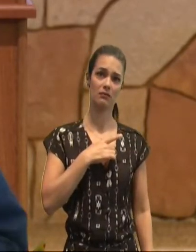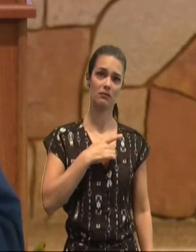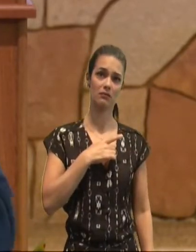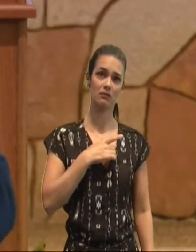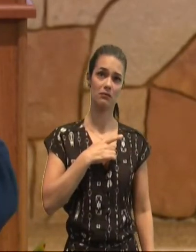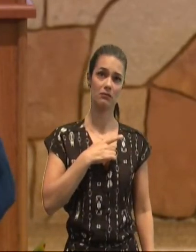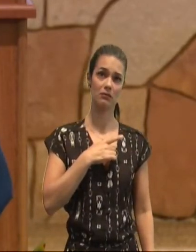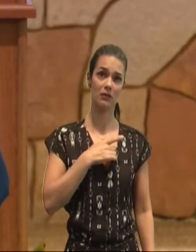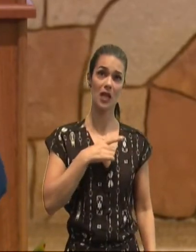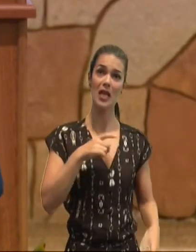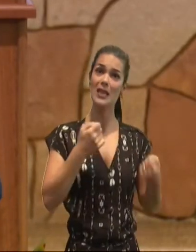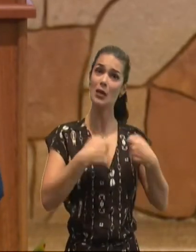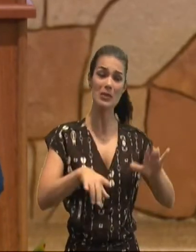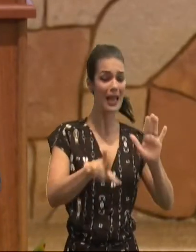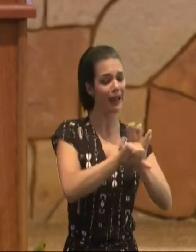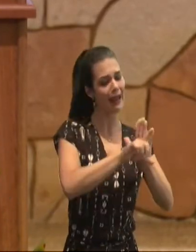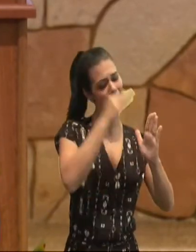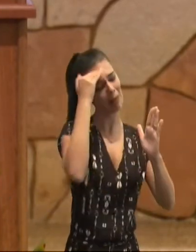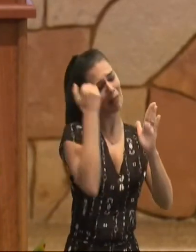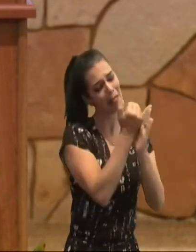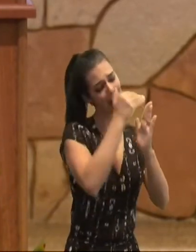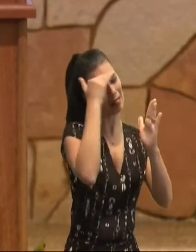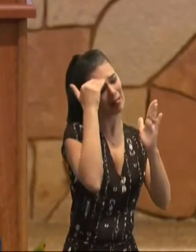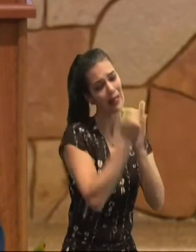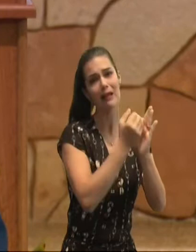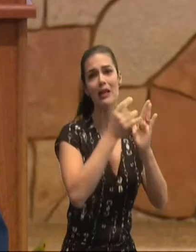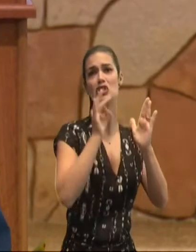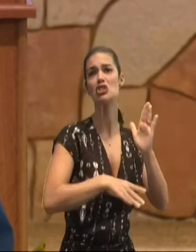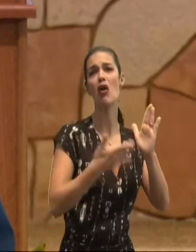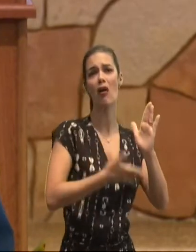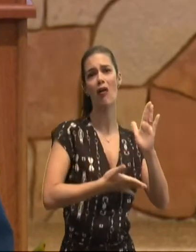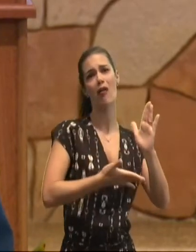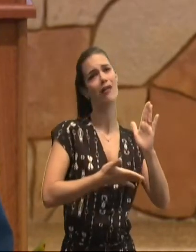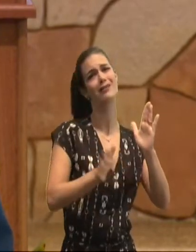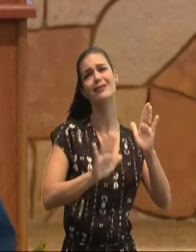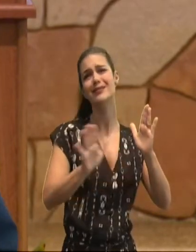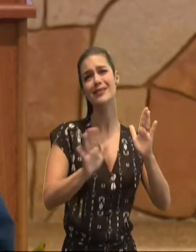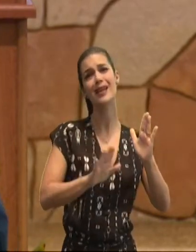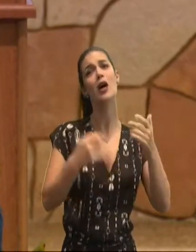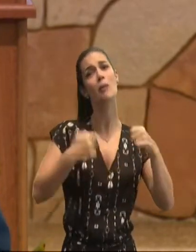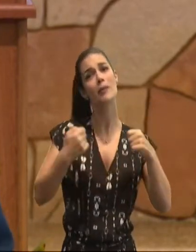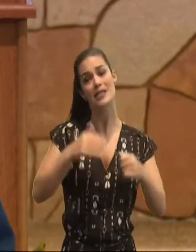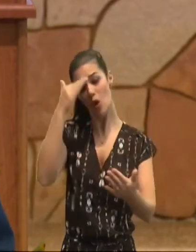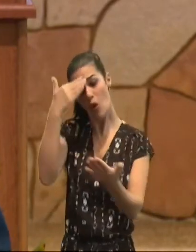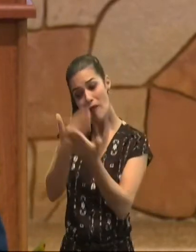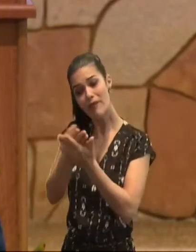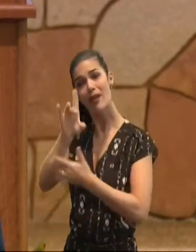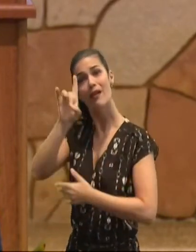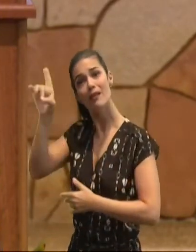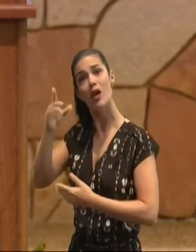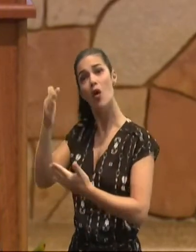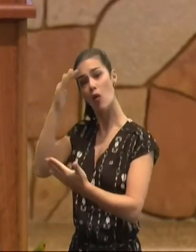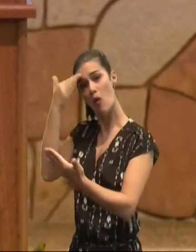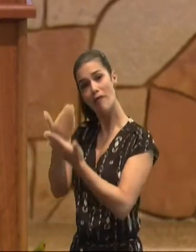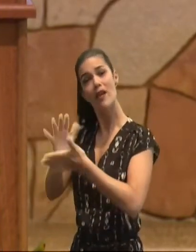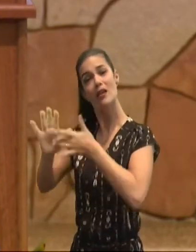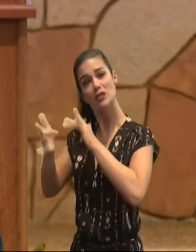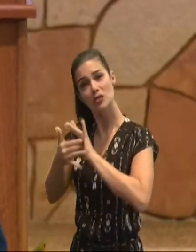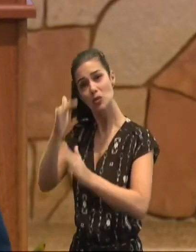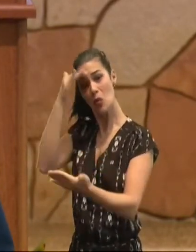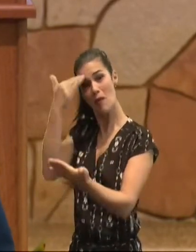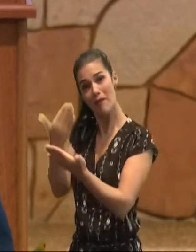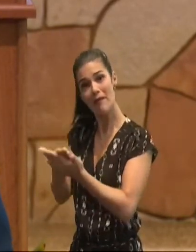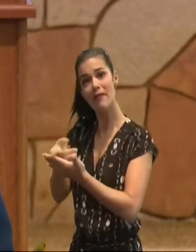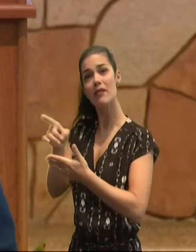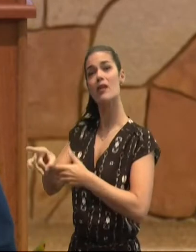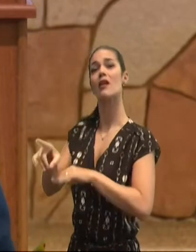eles, precisavam ser, crentes maduros, e crer, naquilo, que Paulo, havia pregado, crer, no evangelho, de Jesus, que